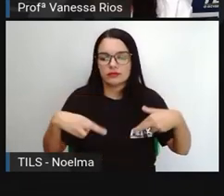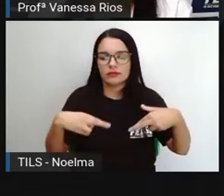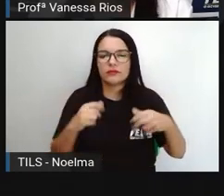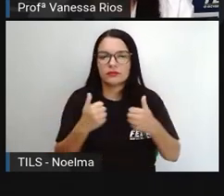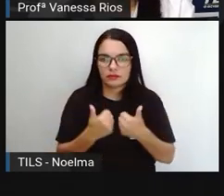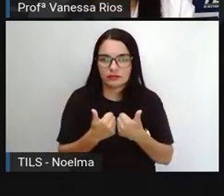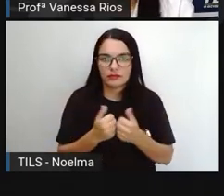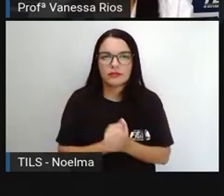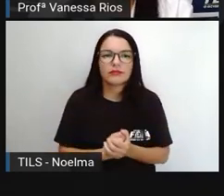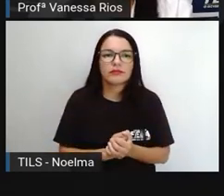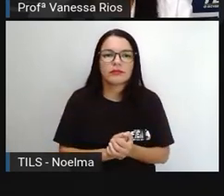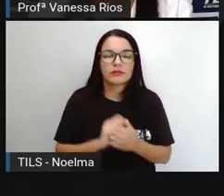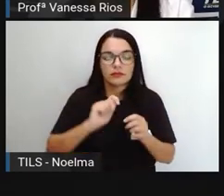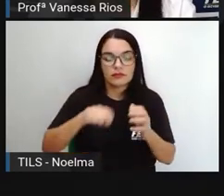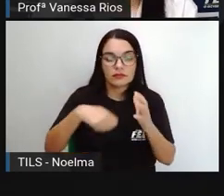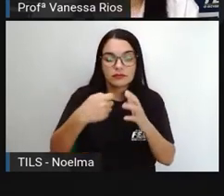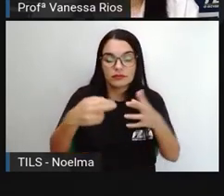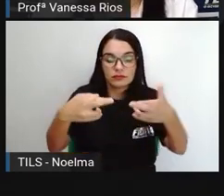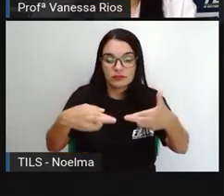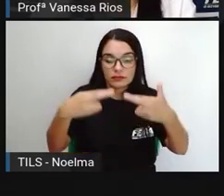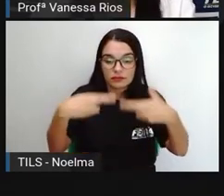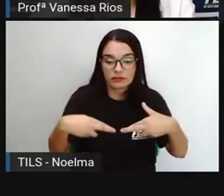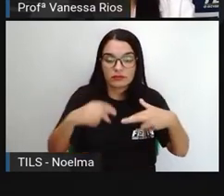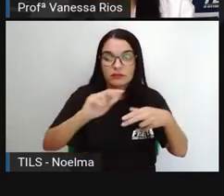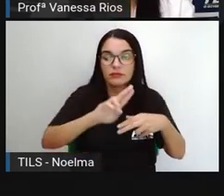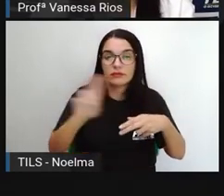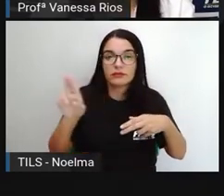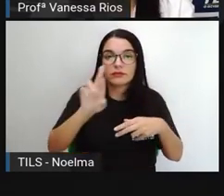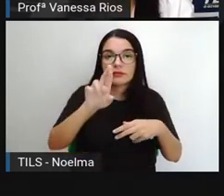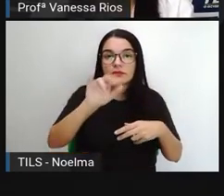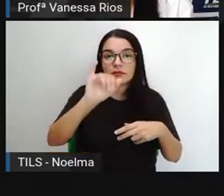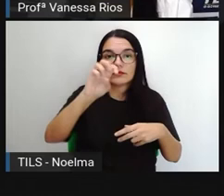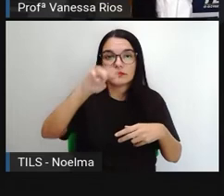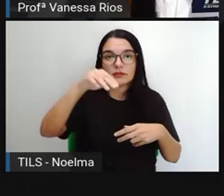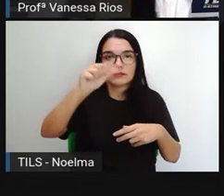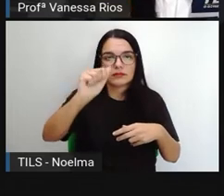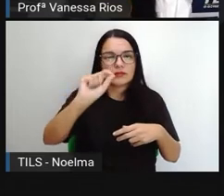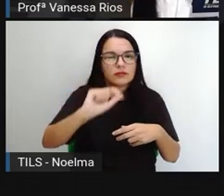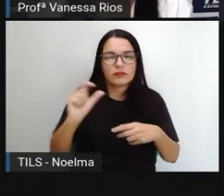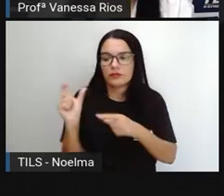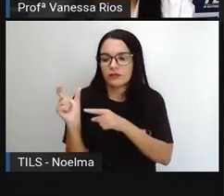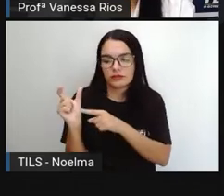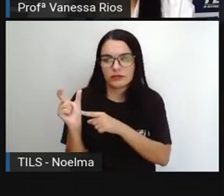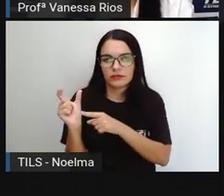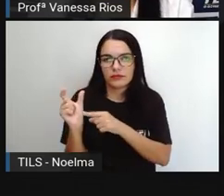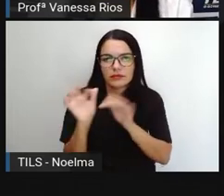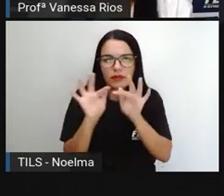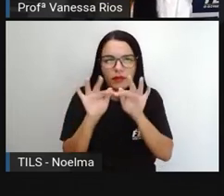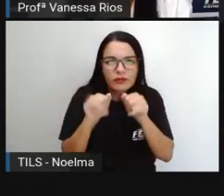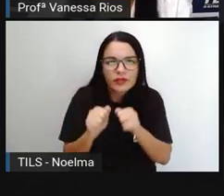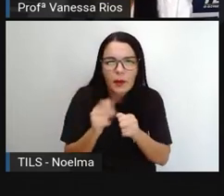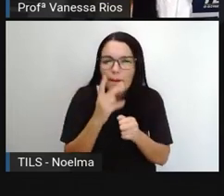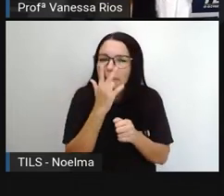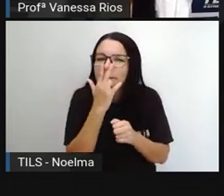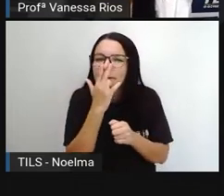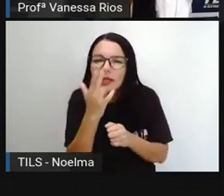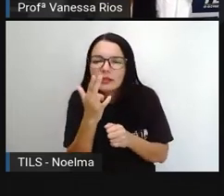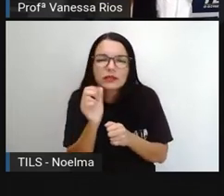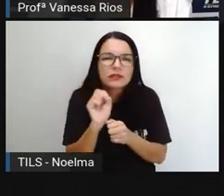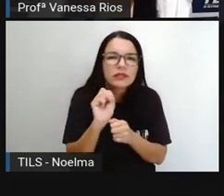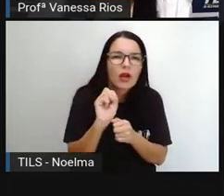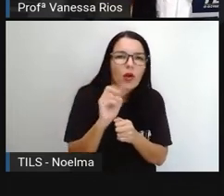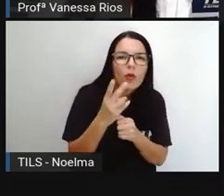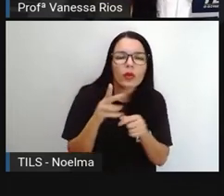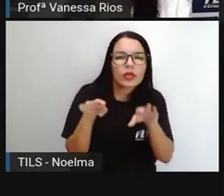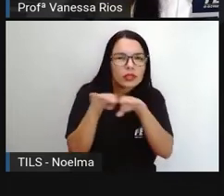rimas. Mas rima vão ser as palavras normalmente com terminações iguais ou parecidas em